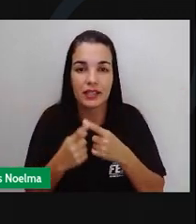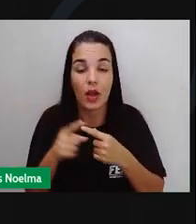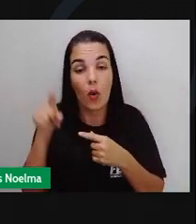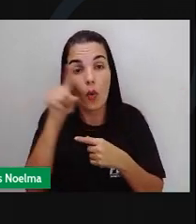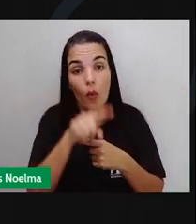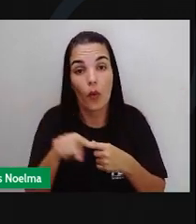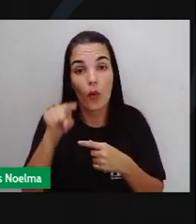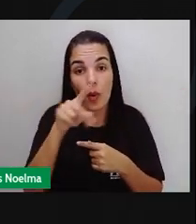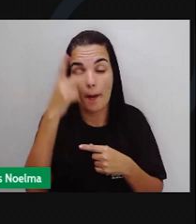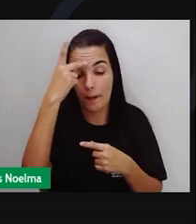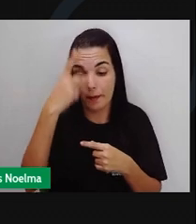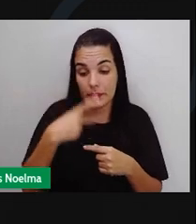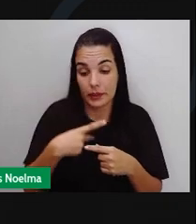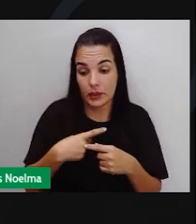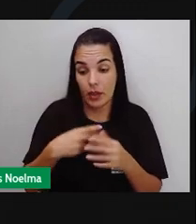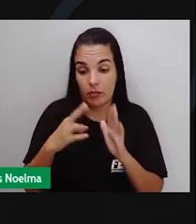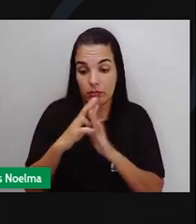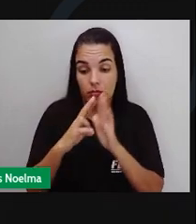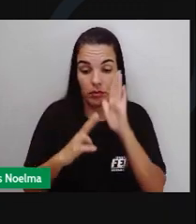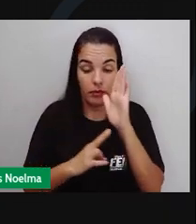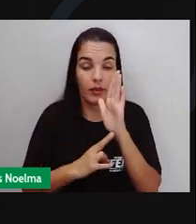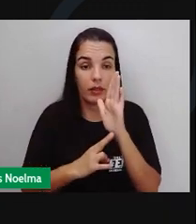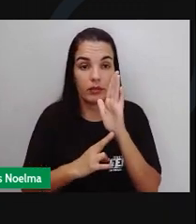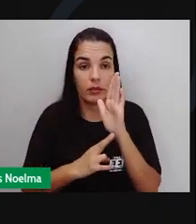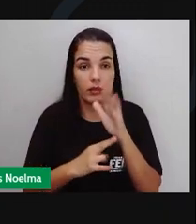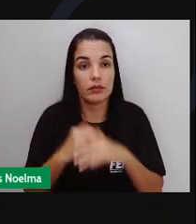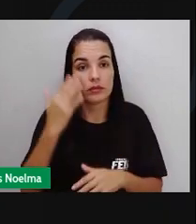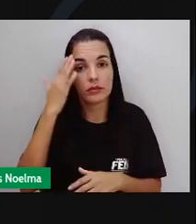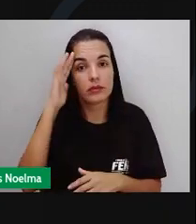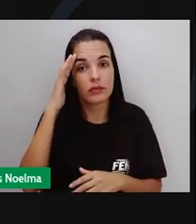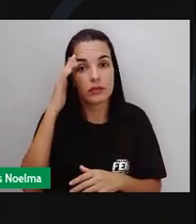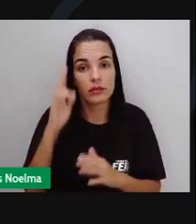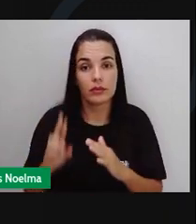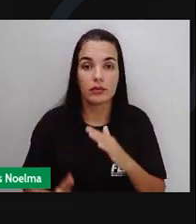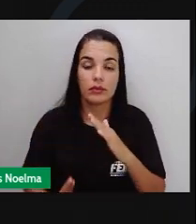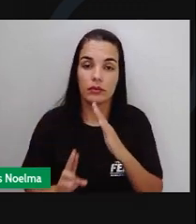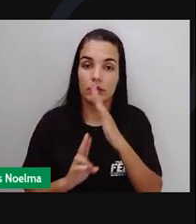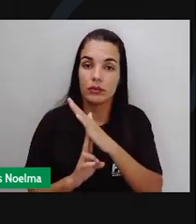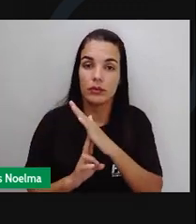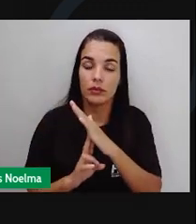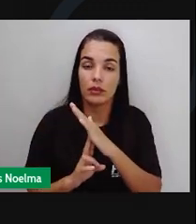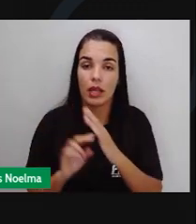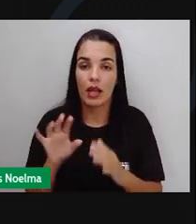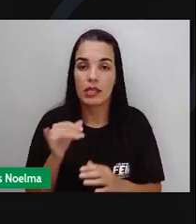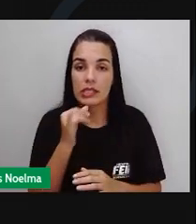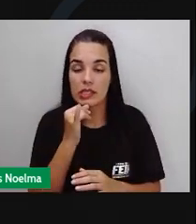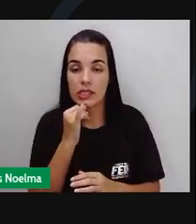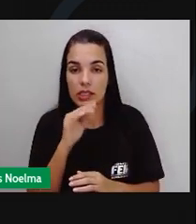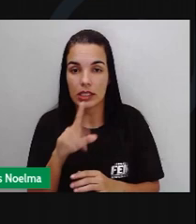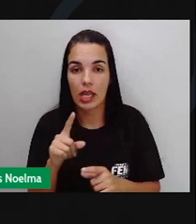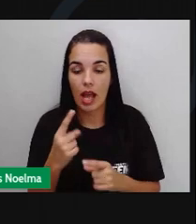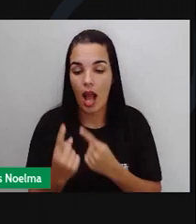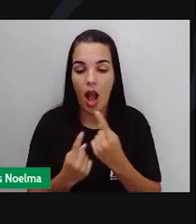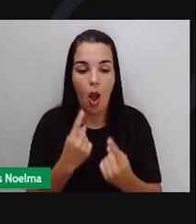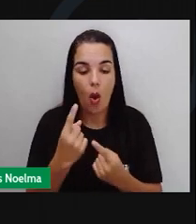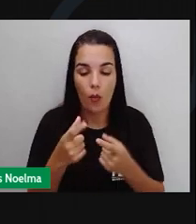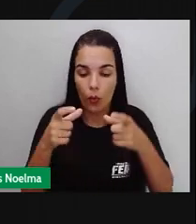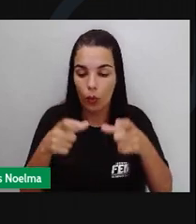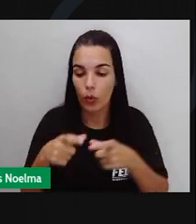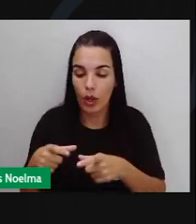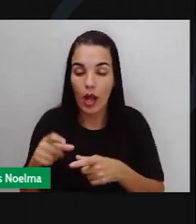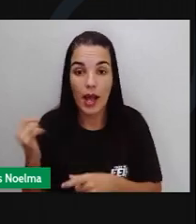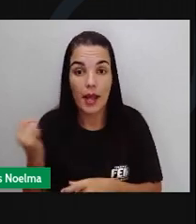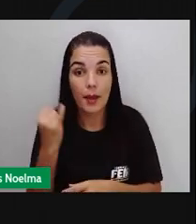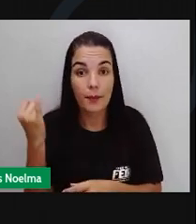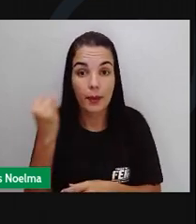referencial. E sabe qual é o legal também? Quando você tiver que ir a algum lugar, é importante você